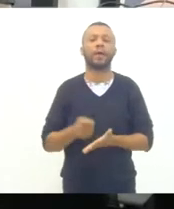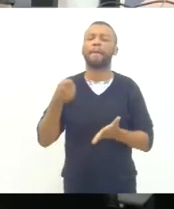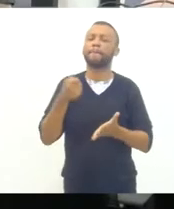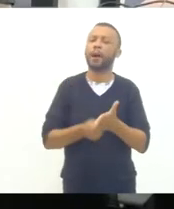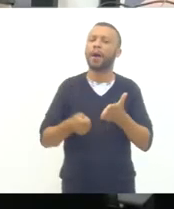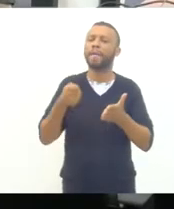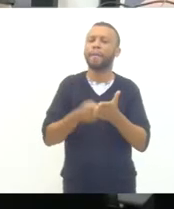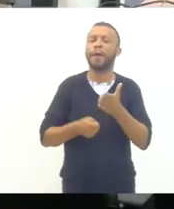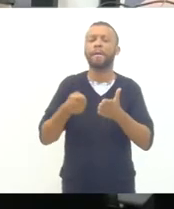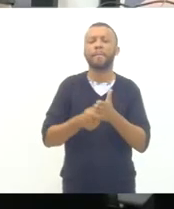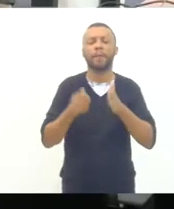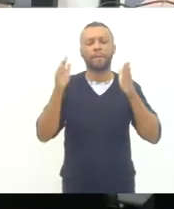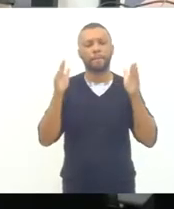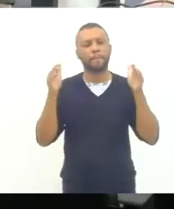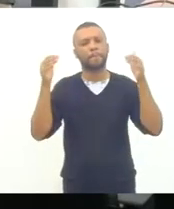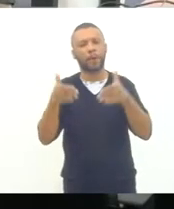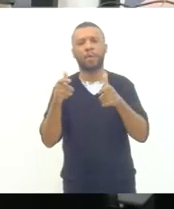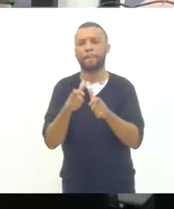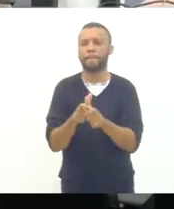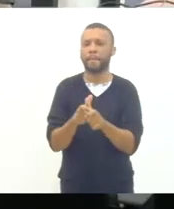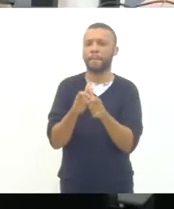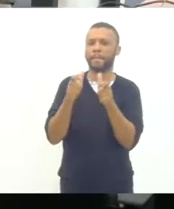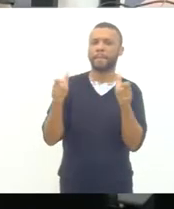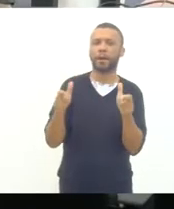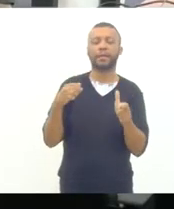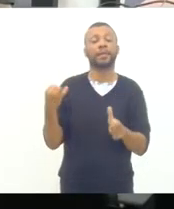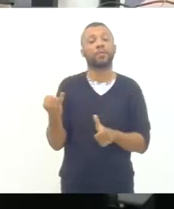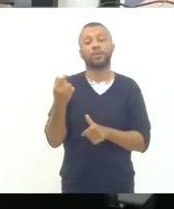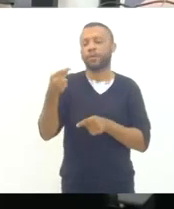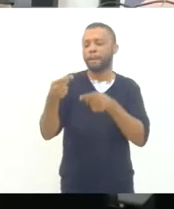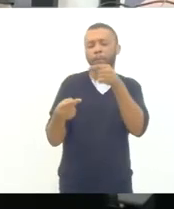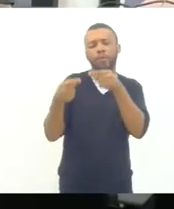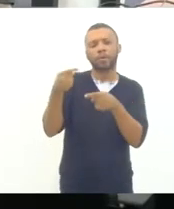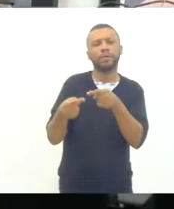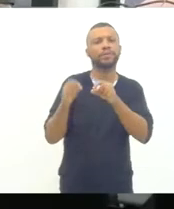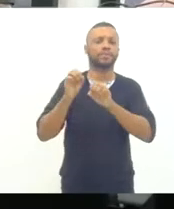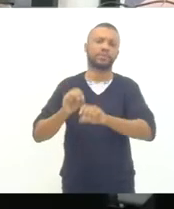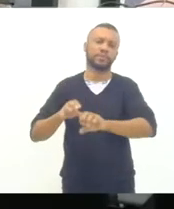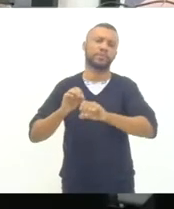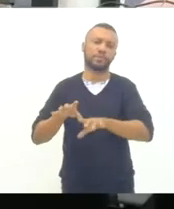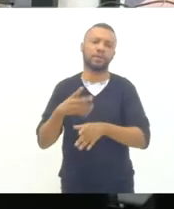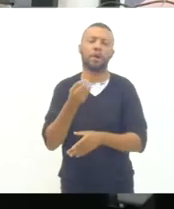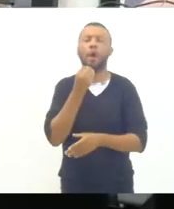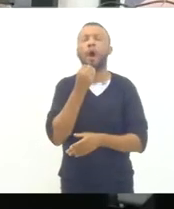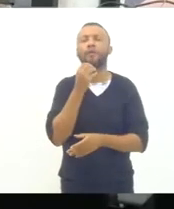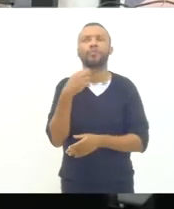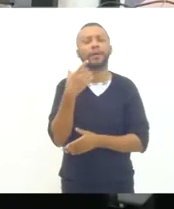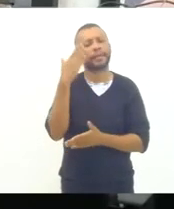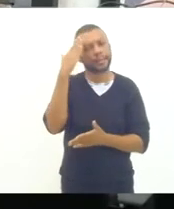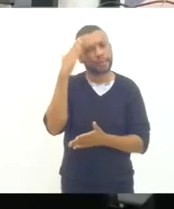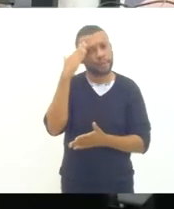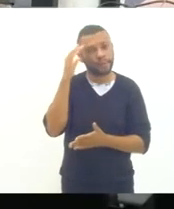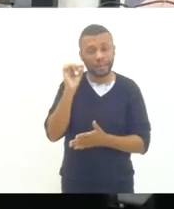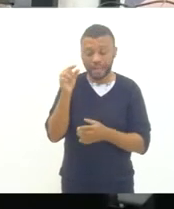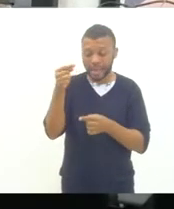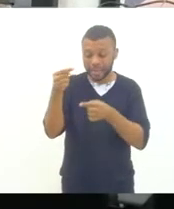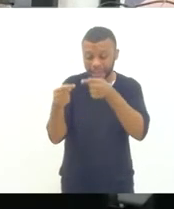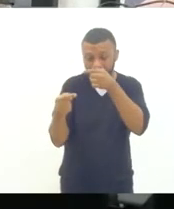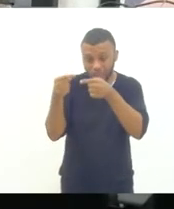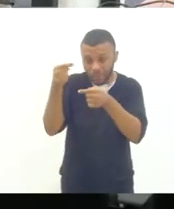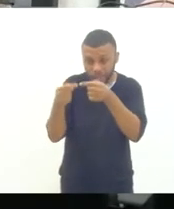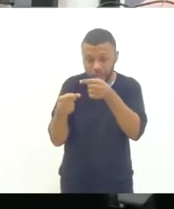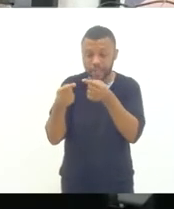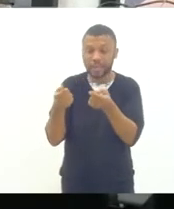pautar a manutenção dessas importantes políticas de educação e claro que a gente sabe que essas políticas elas não acontecem sem o